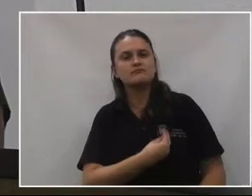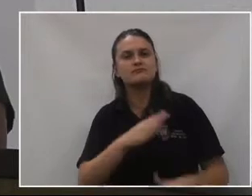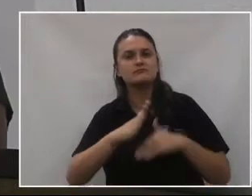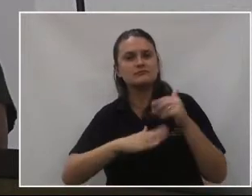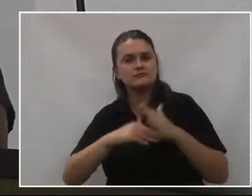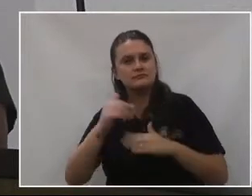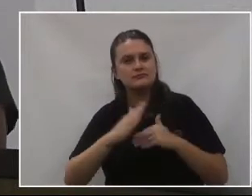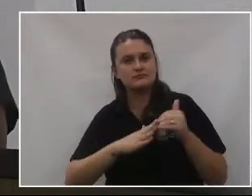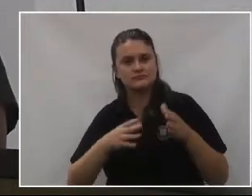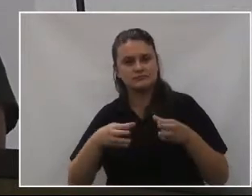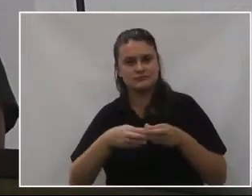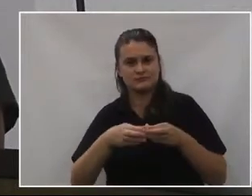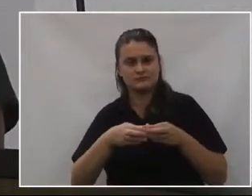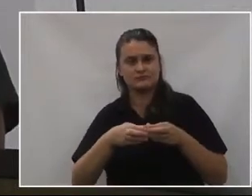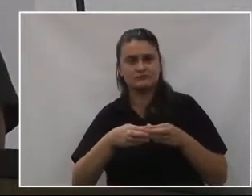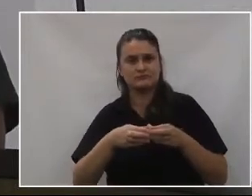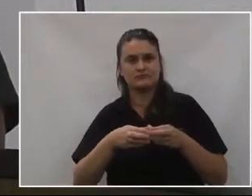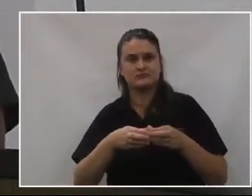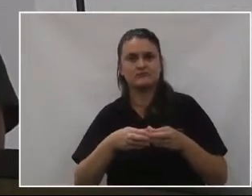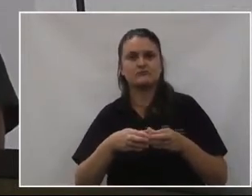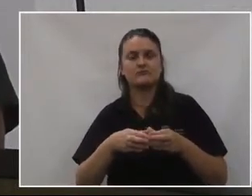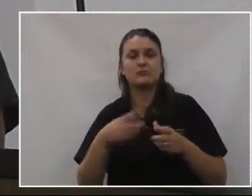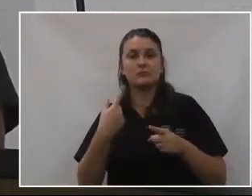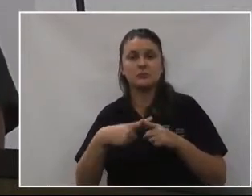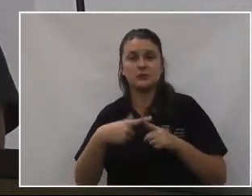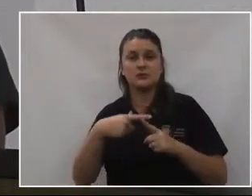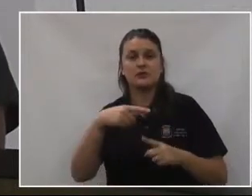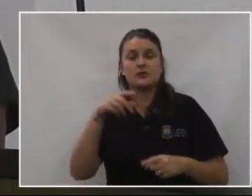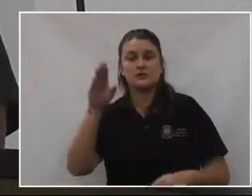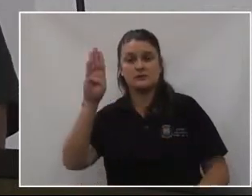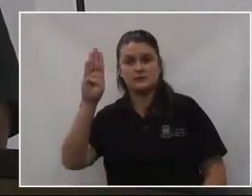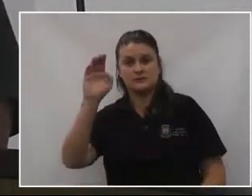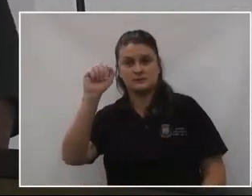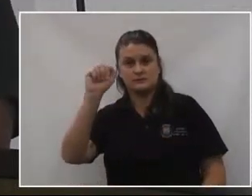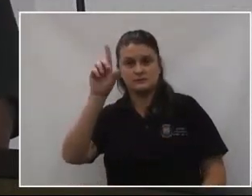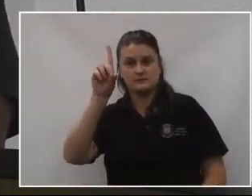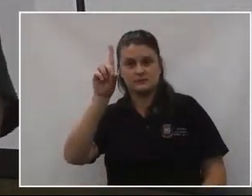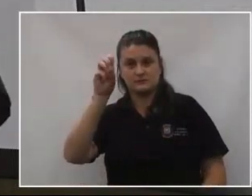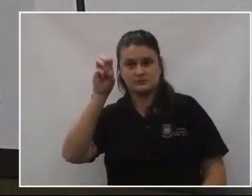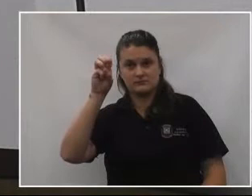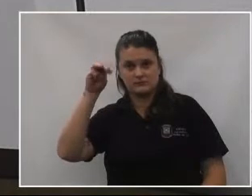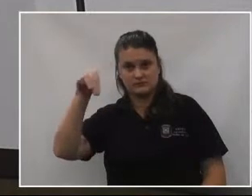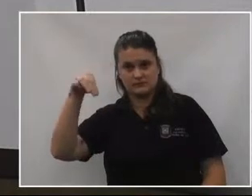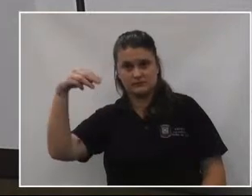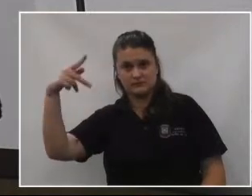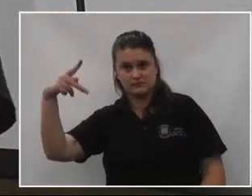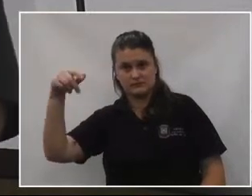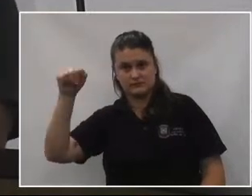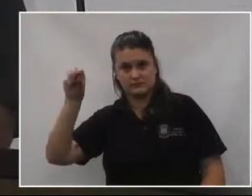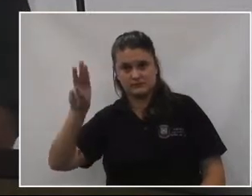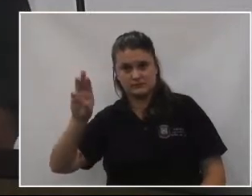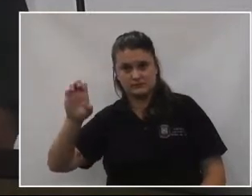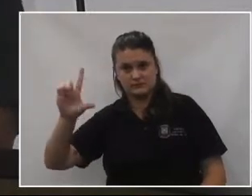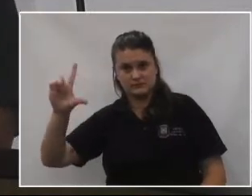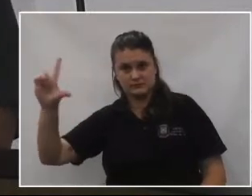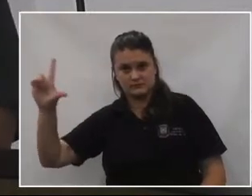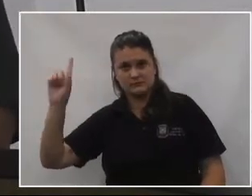questão do nosso fundador, o Bad Empower. Então, ele foi um grande